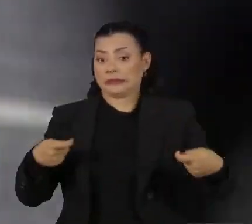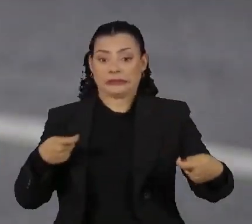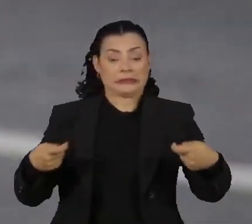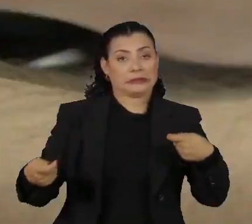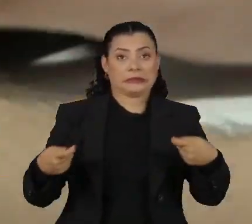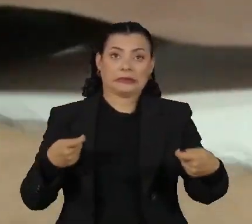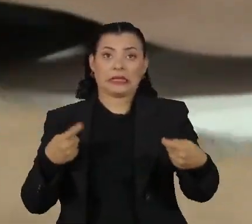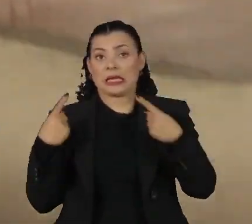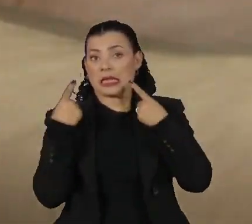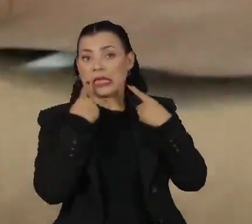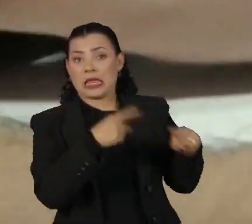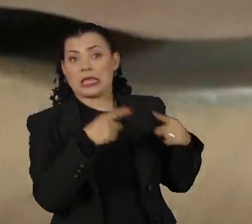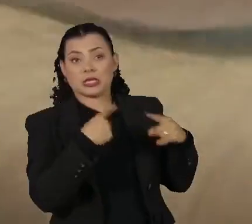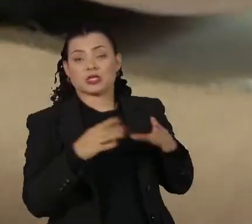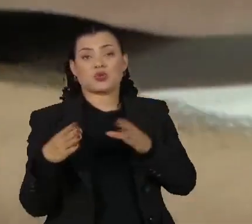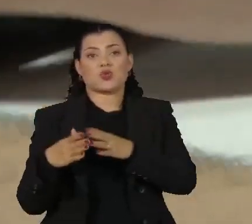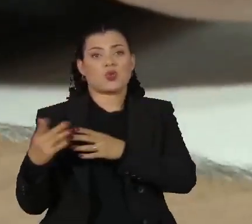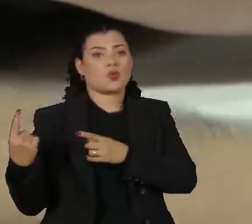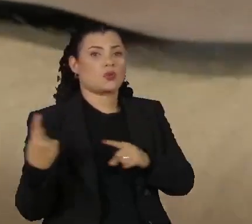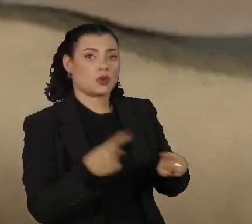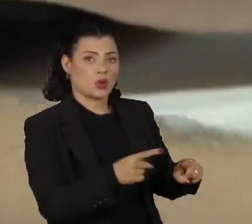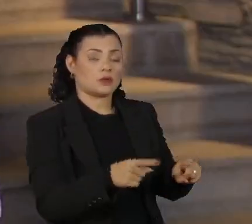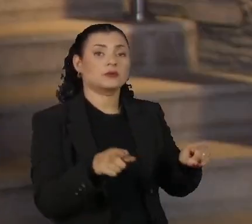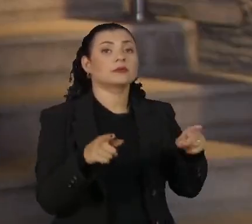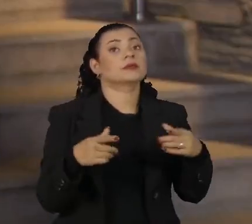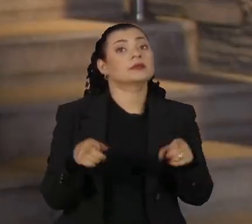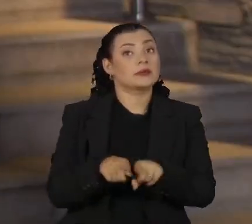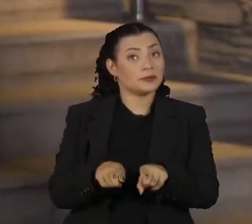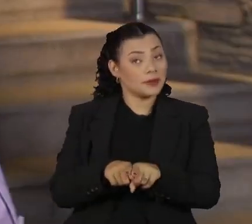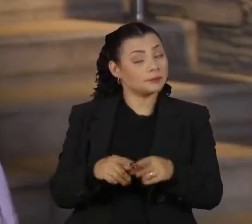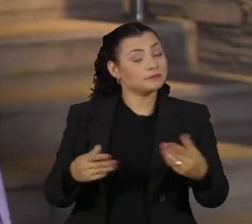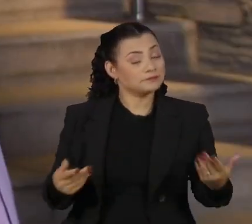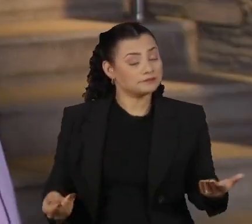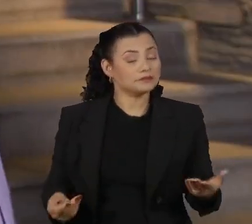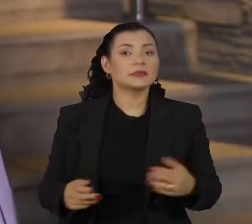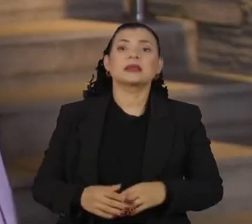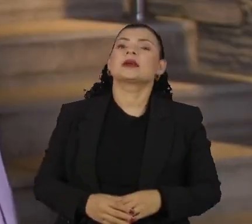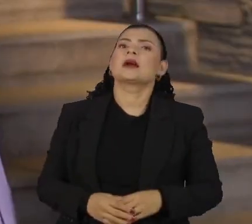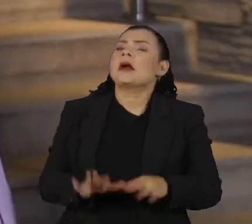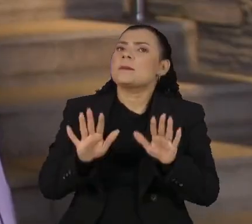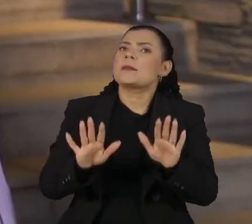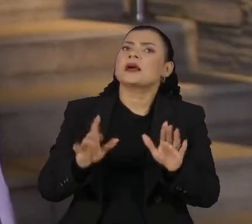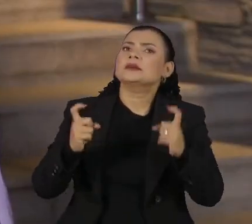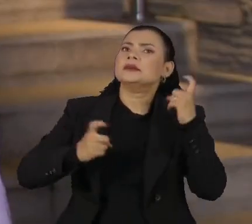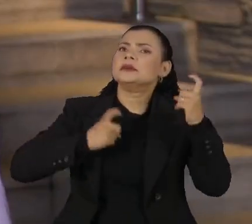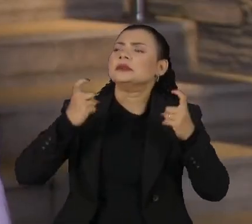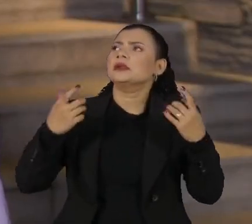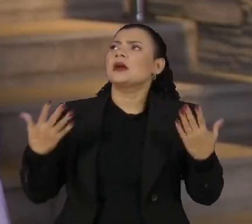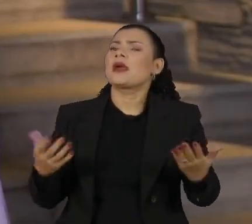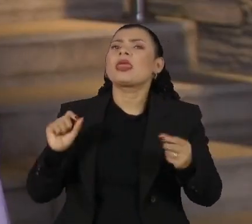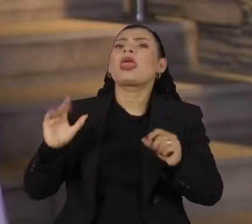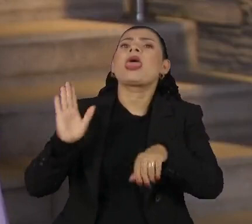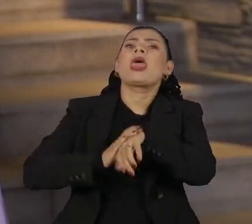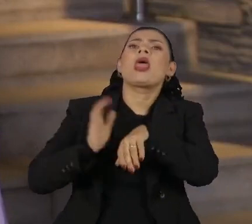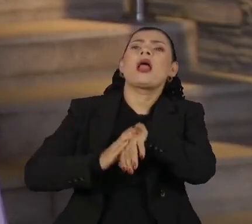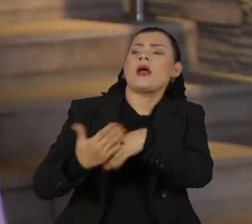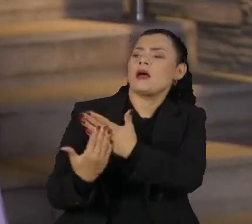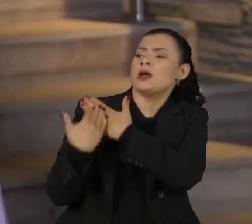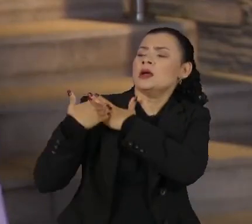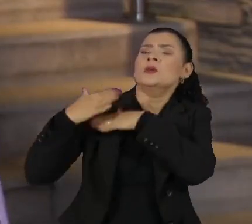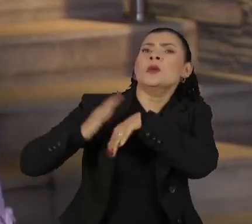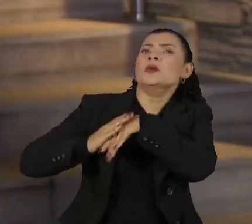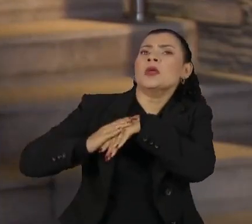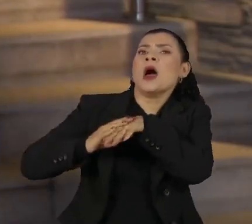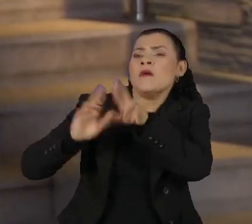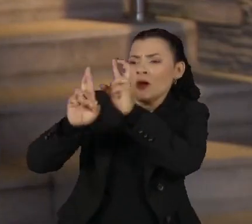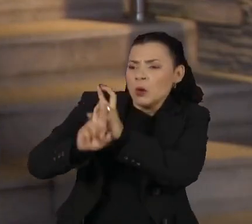alvo de críticas da oposição e das big techs. A preocupação é que sem a definição de quem ficará responsável pela regulação